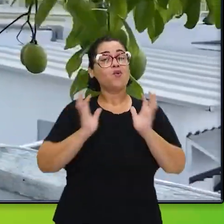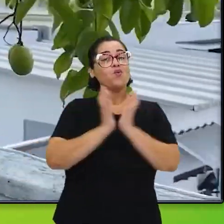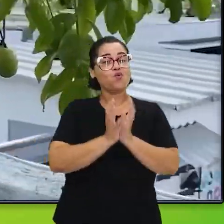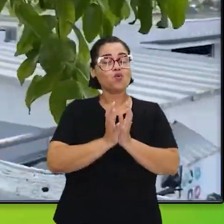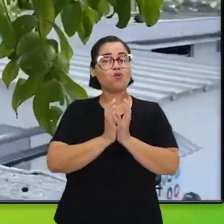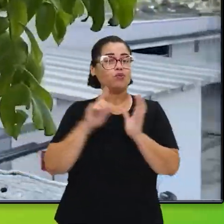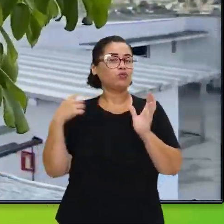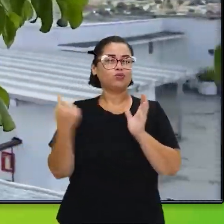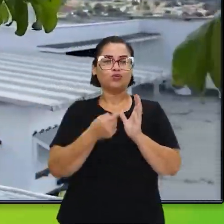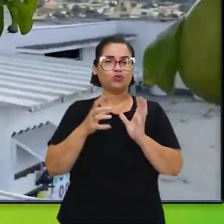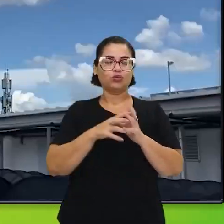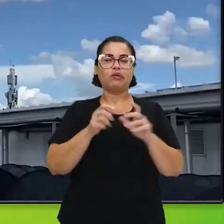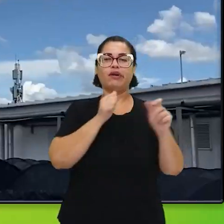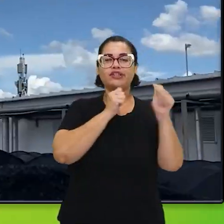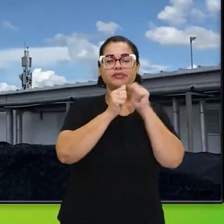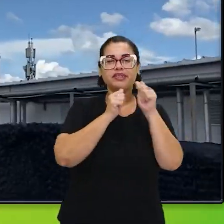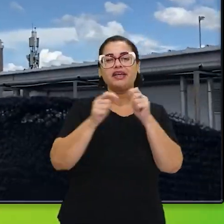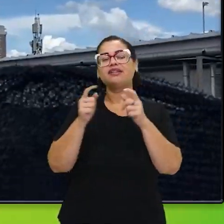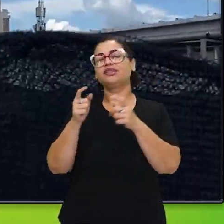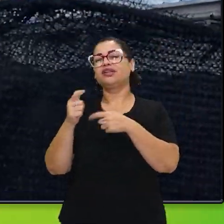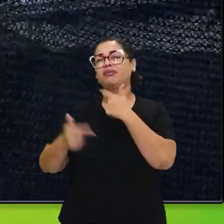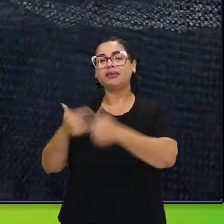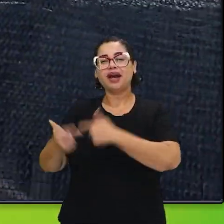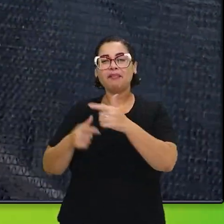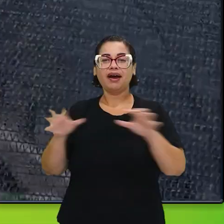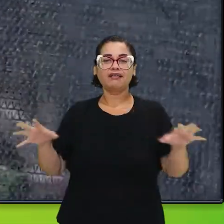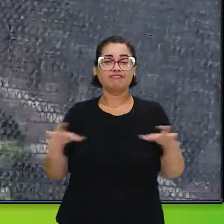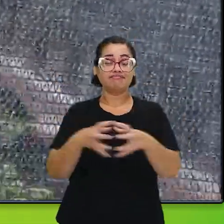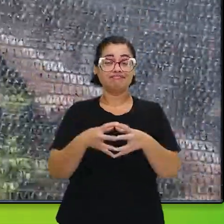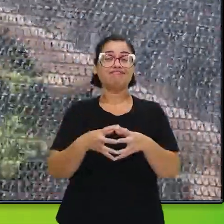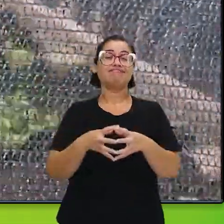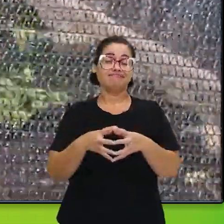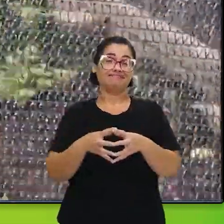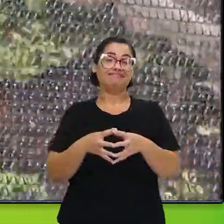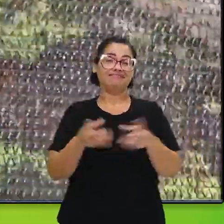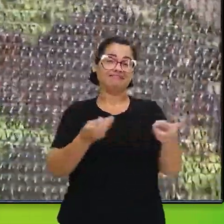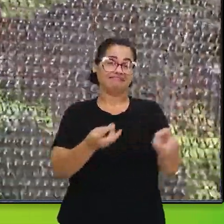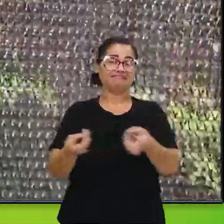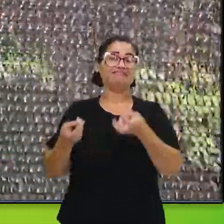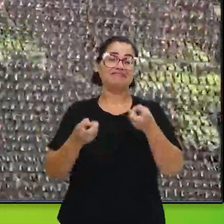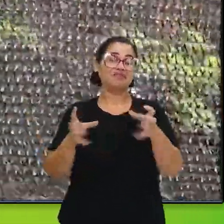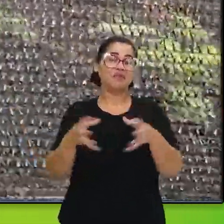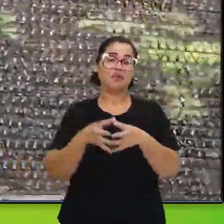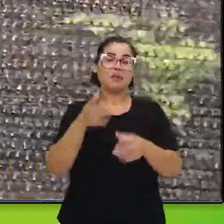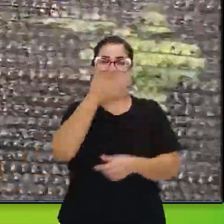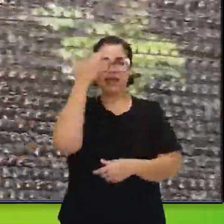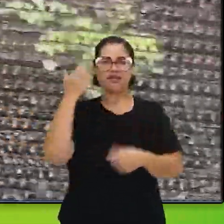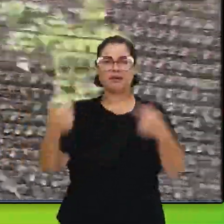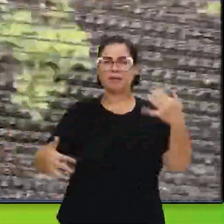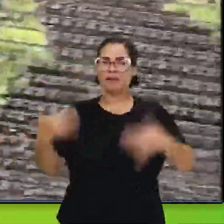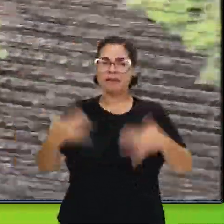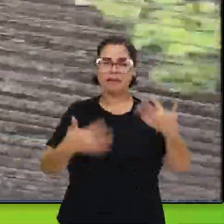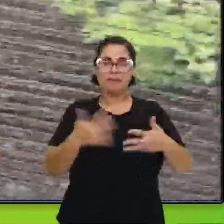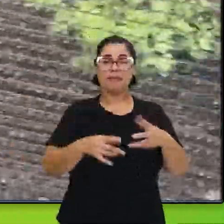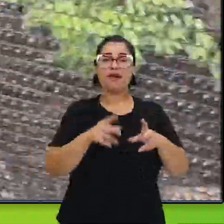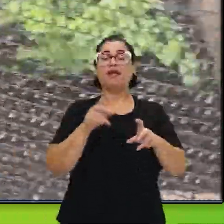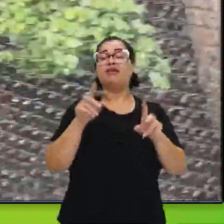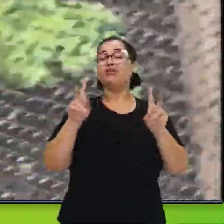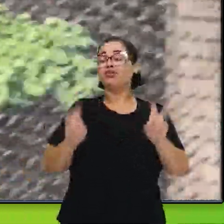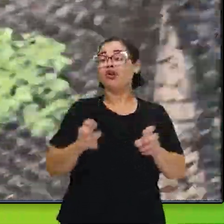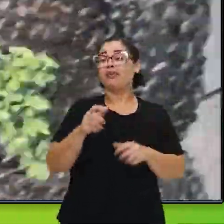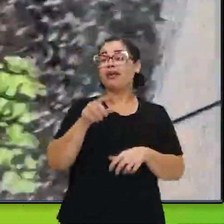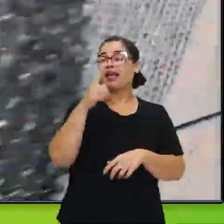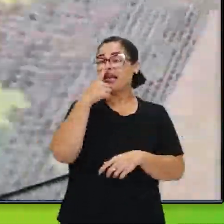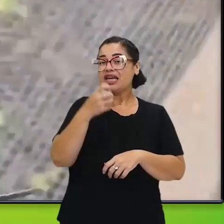foi muito bem aceito. E com a equipe, de uma forma geral, administrativa, operacional, a gente